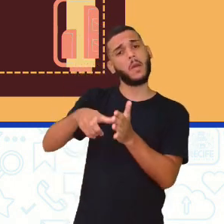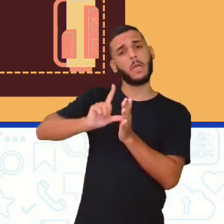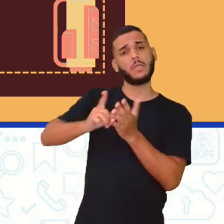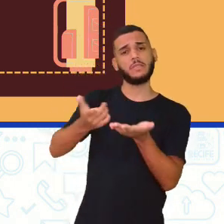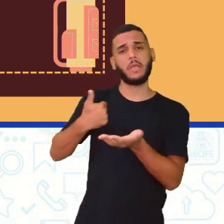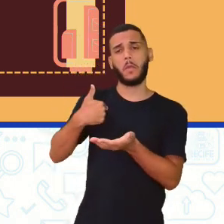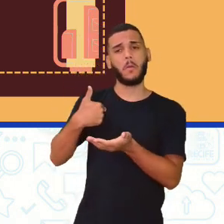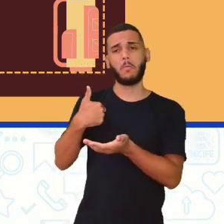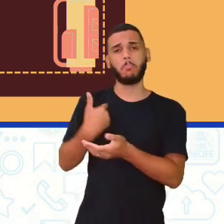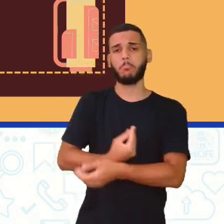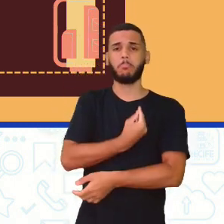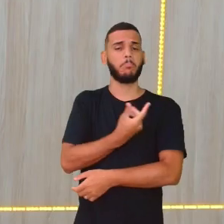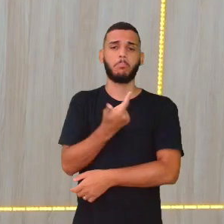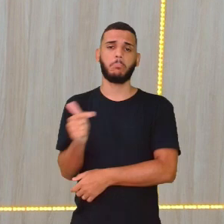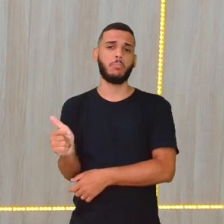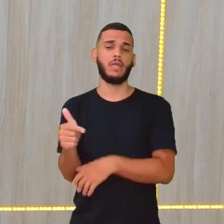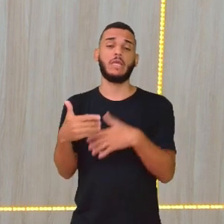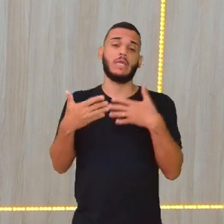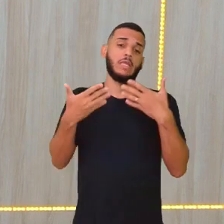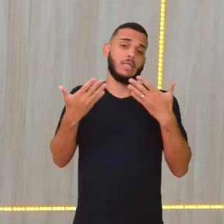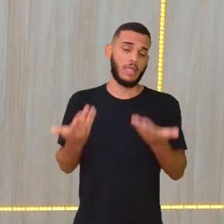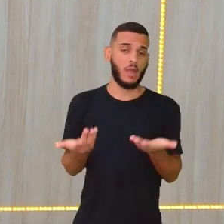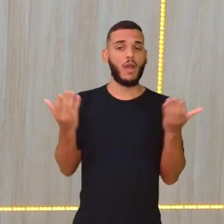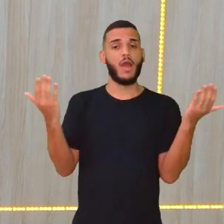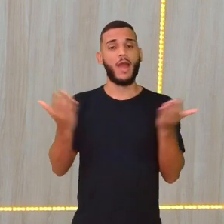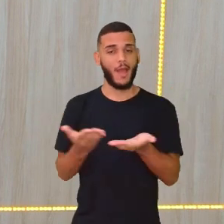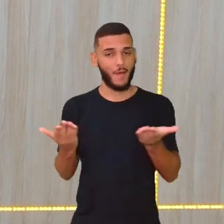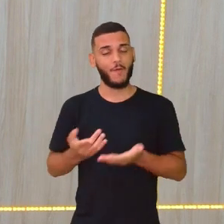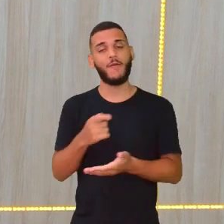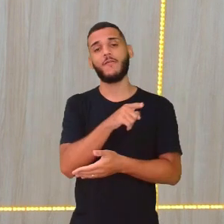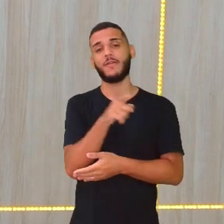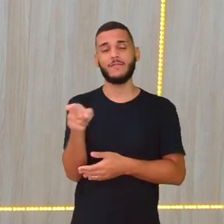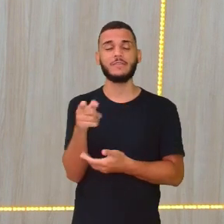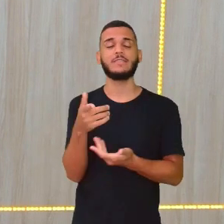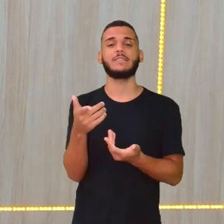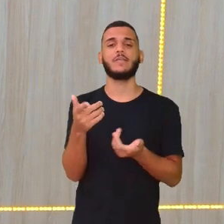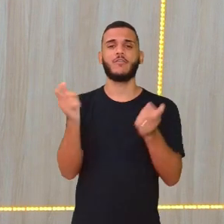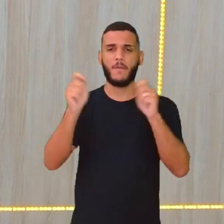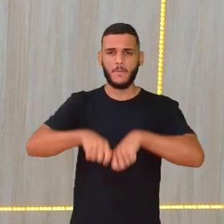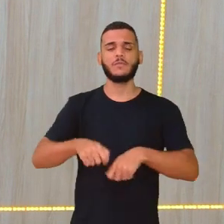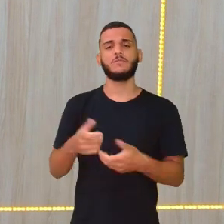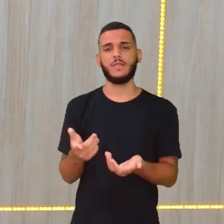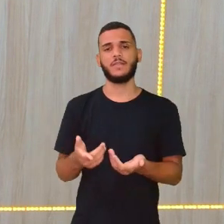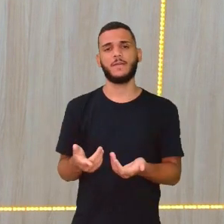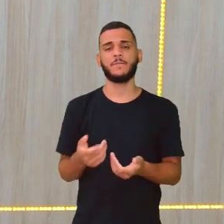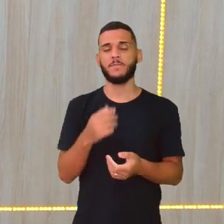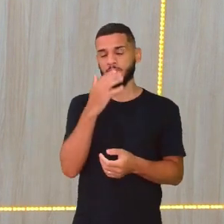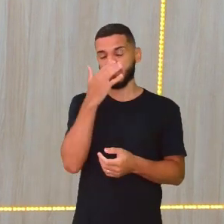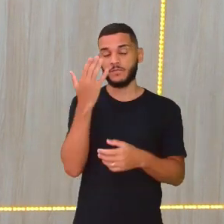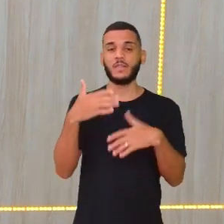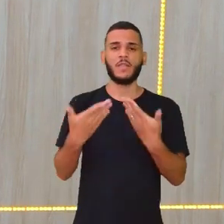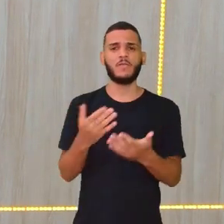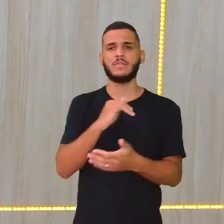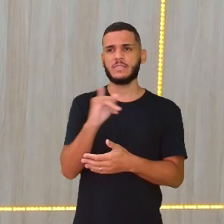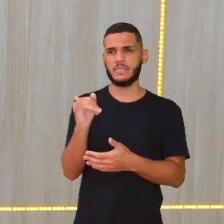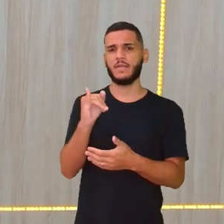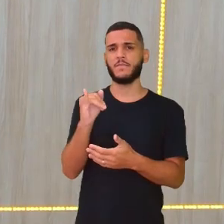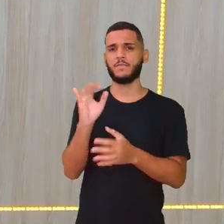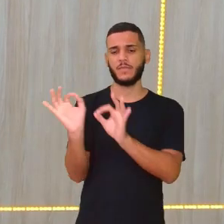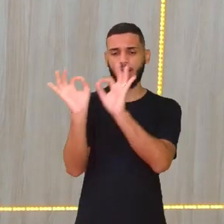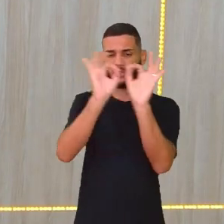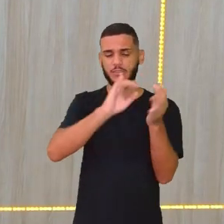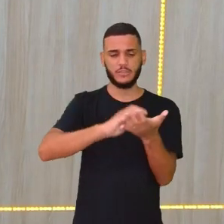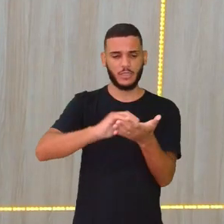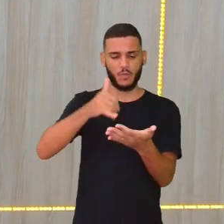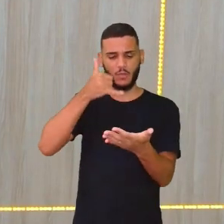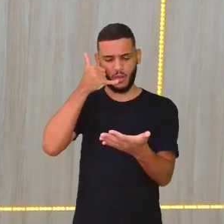estava, não consegui assistir. Agora vocês podem, né? E caso você esteja assistindo pelo celular, né? De repente, através